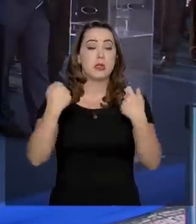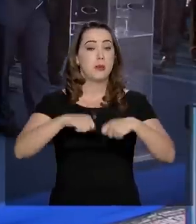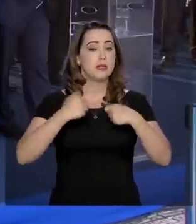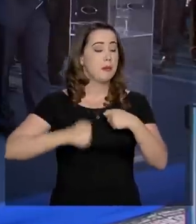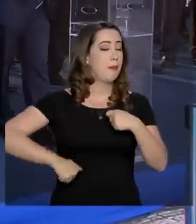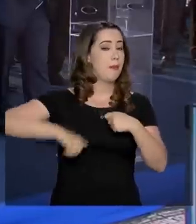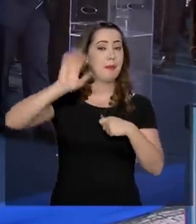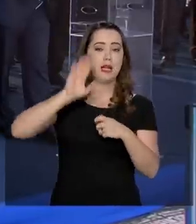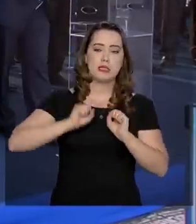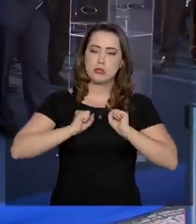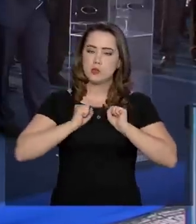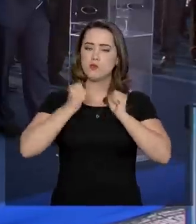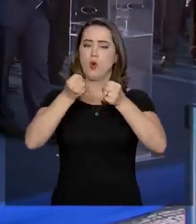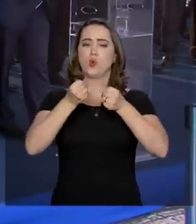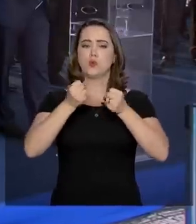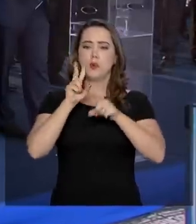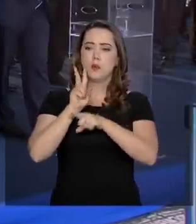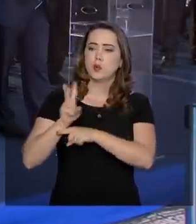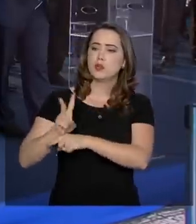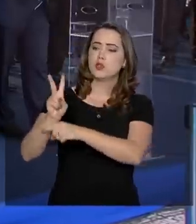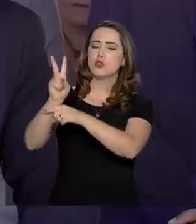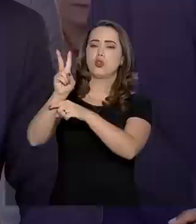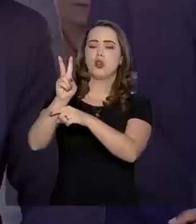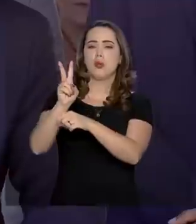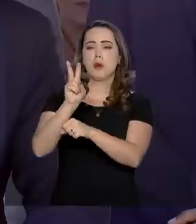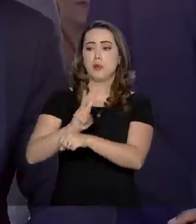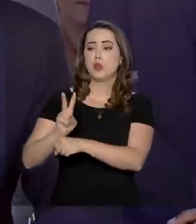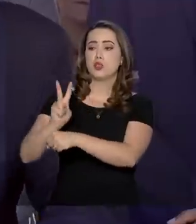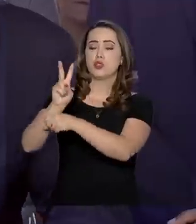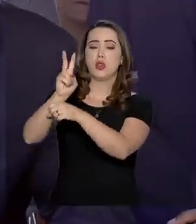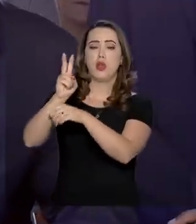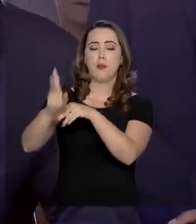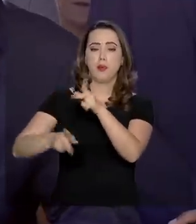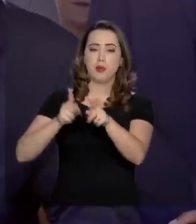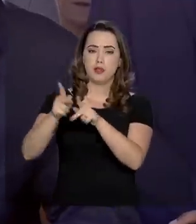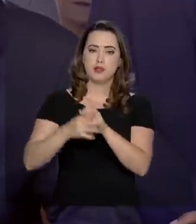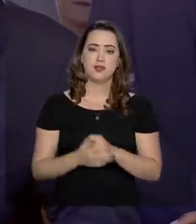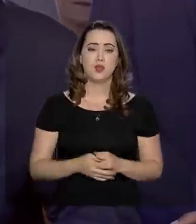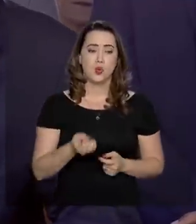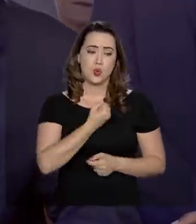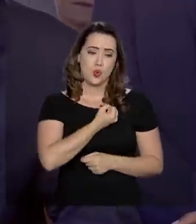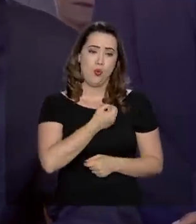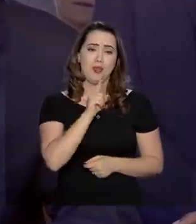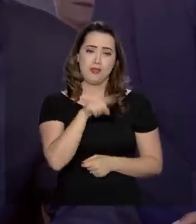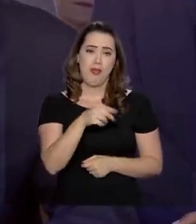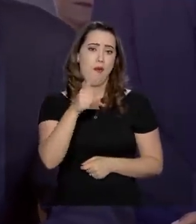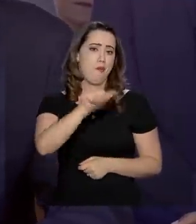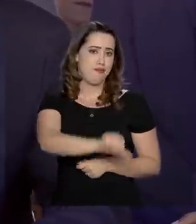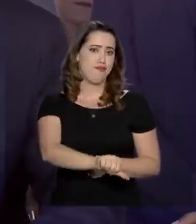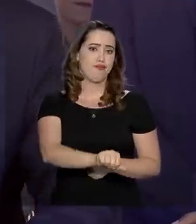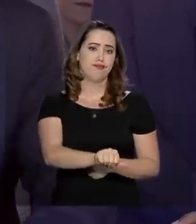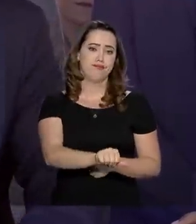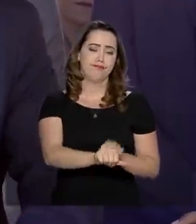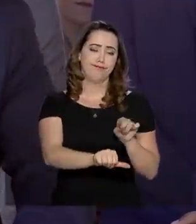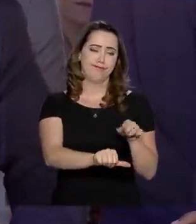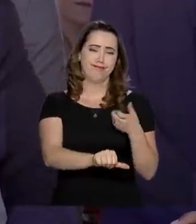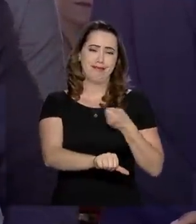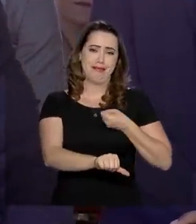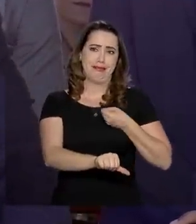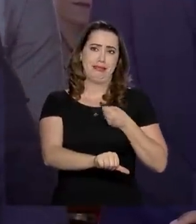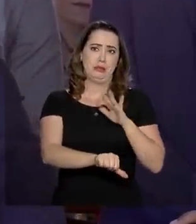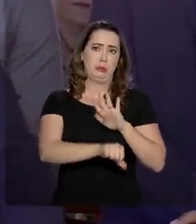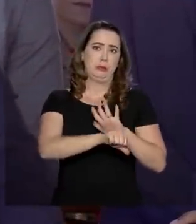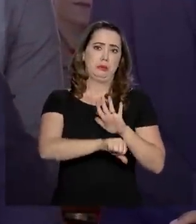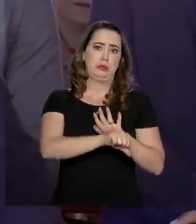preciso aumentar os esforços para proteger a população. Os números ainda existentes são muito ruins. O que nos leva ao